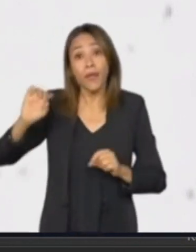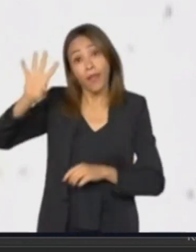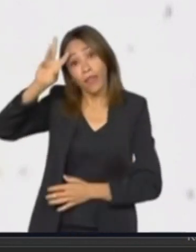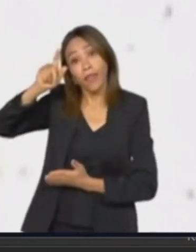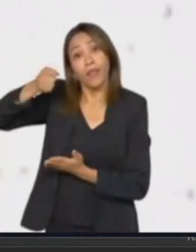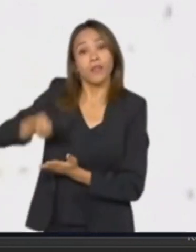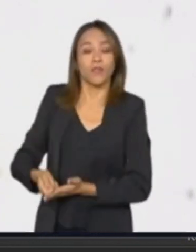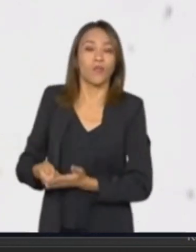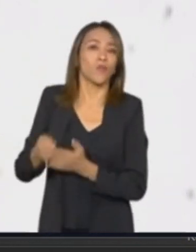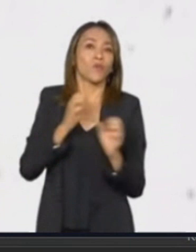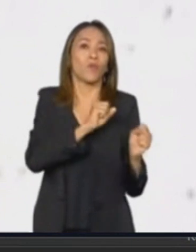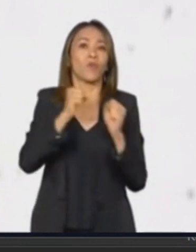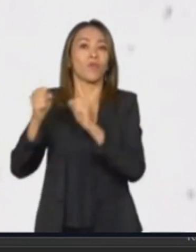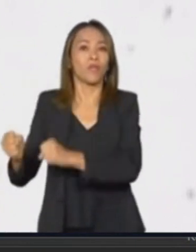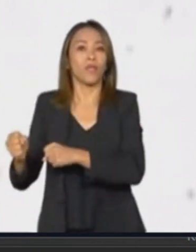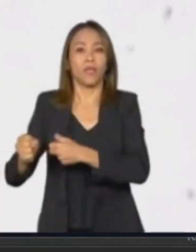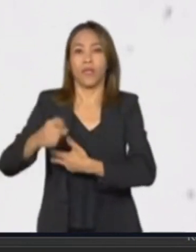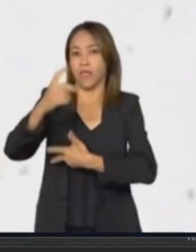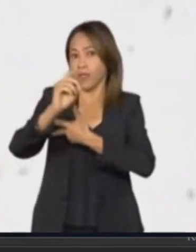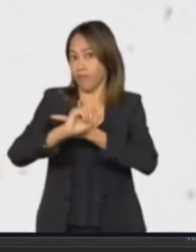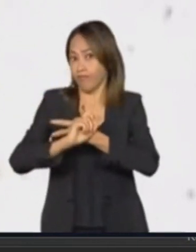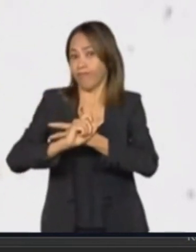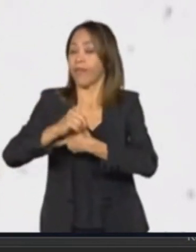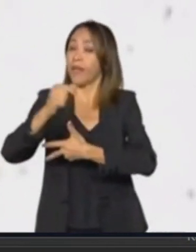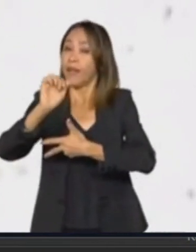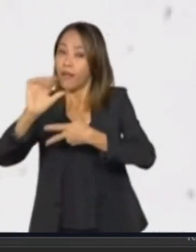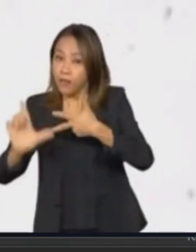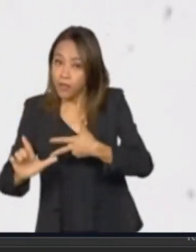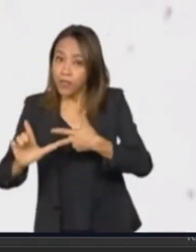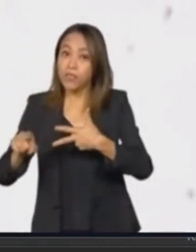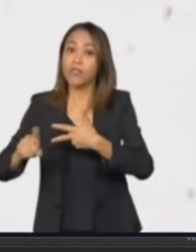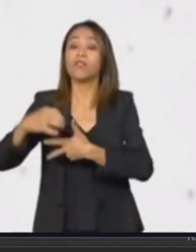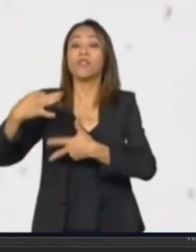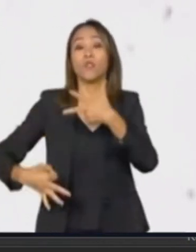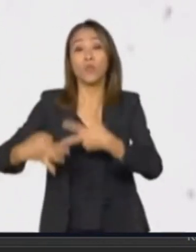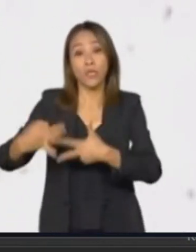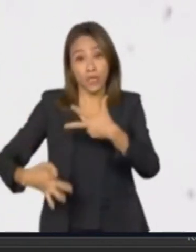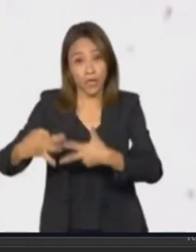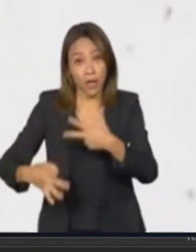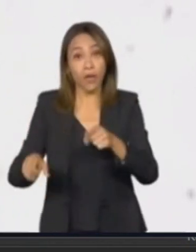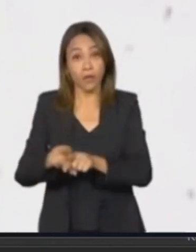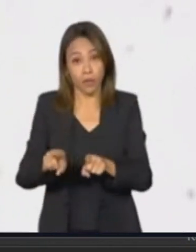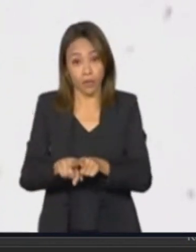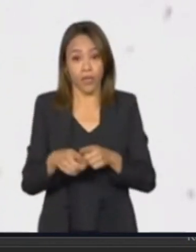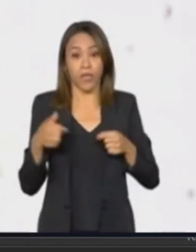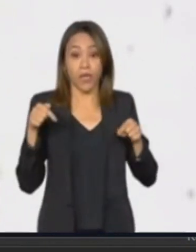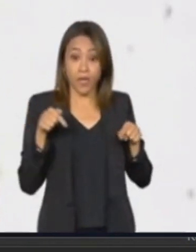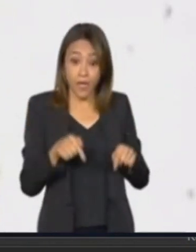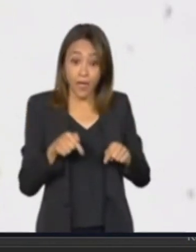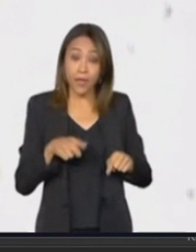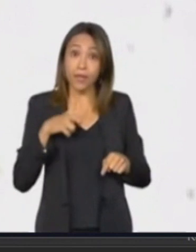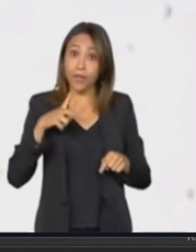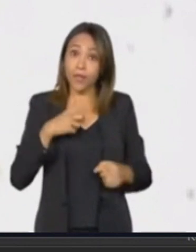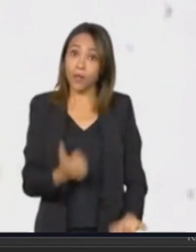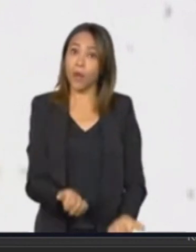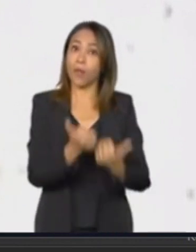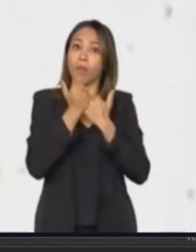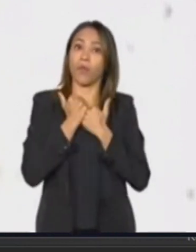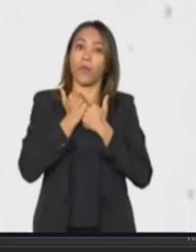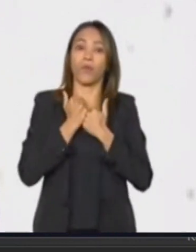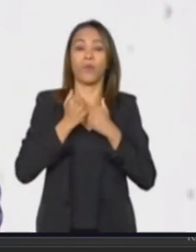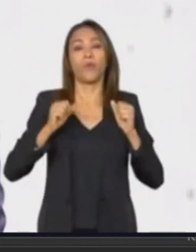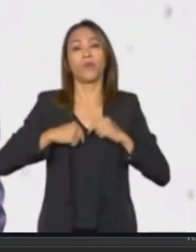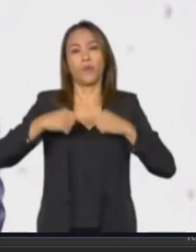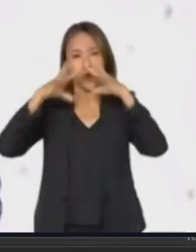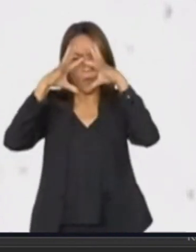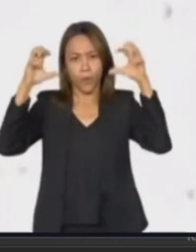Legislativo e do Poder Judiciário. E aqui reitero o papel imprescindível do Supremo Tribunal Federal, aqui representado pelo